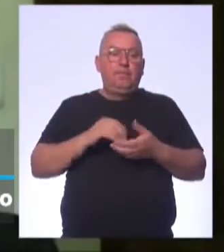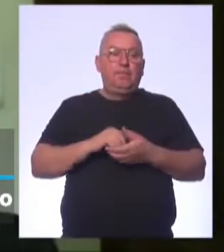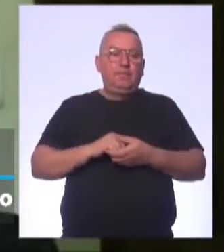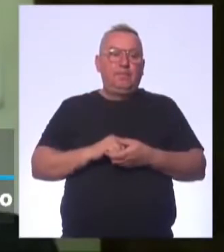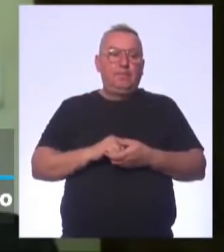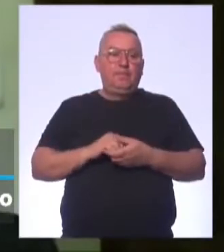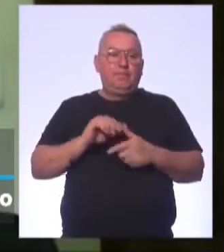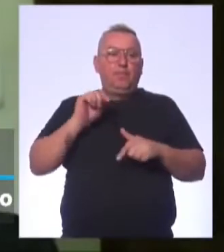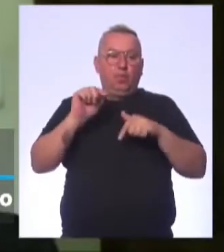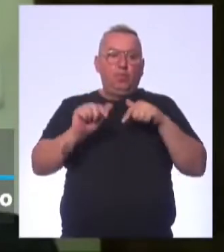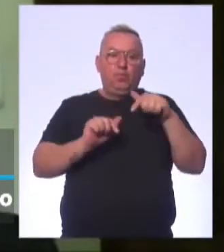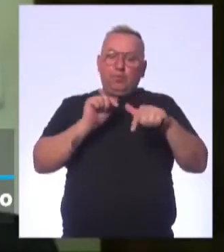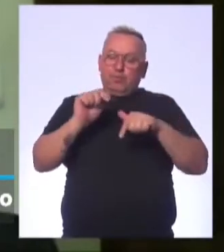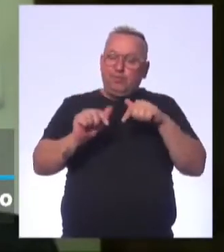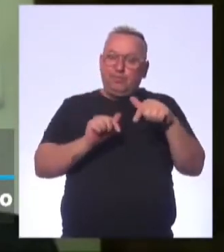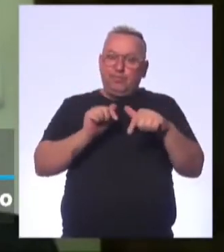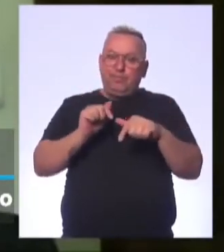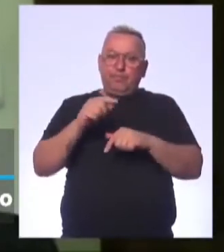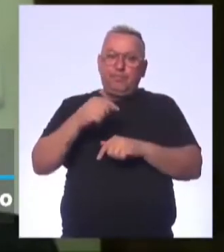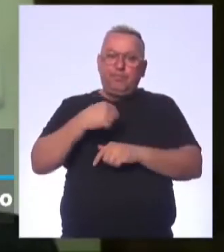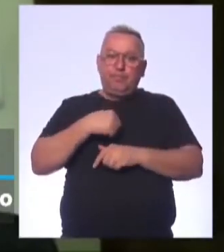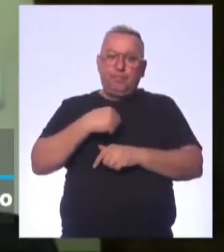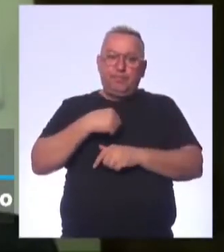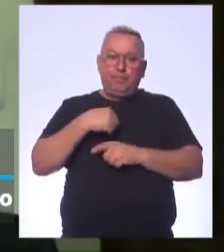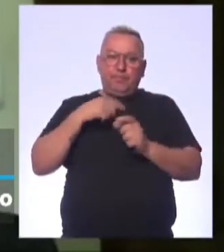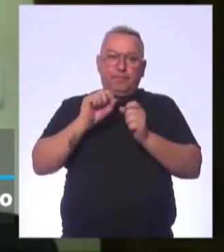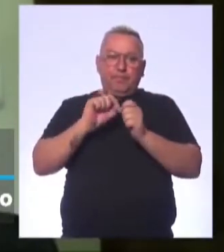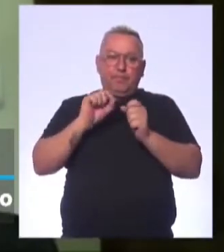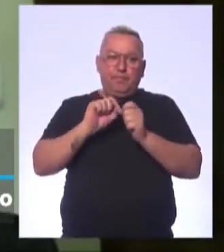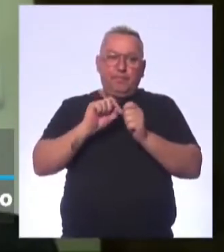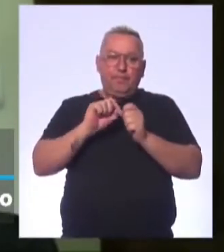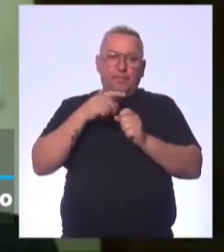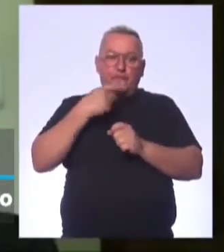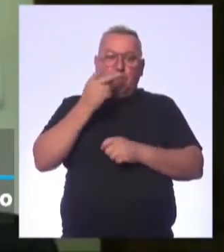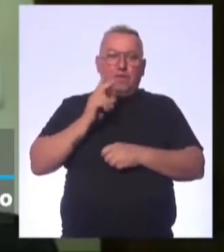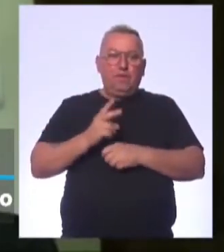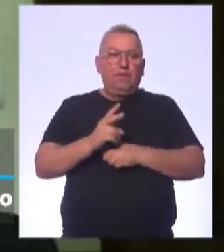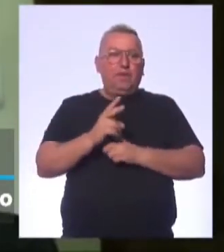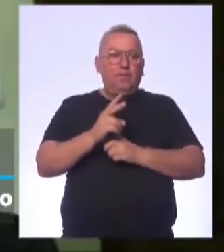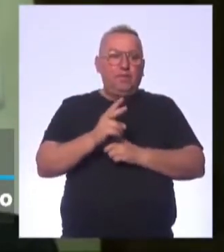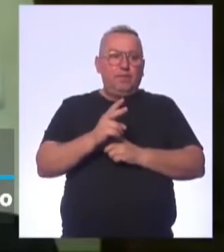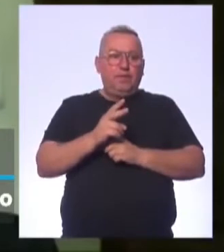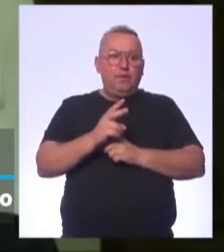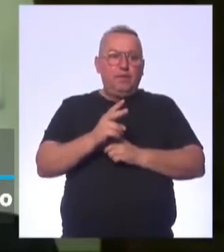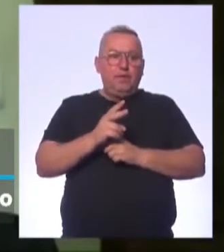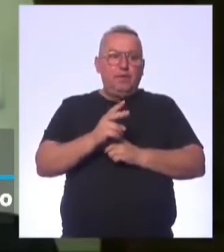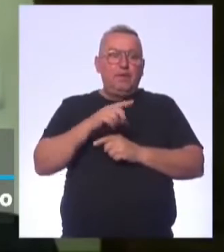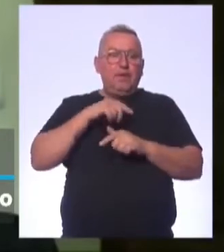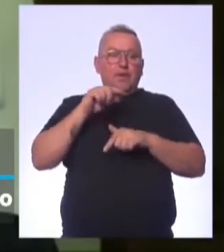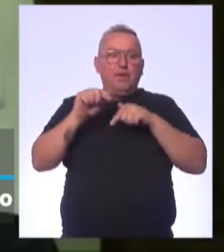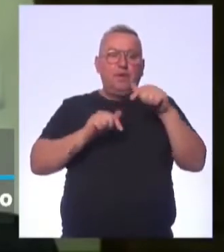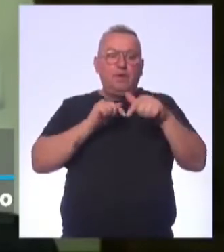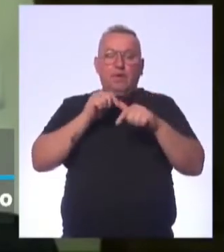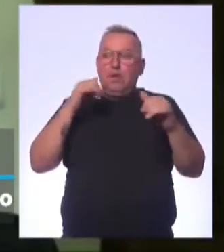o trabalho que eu faço, eu falo sempre. Eu sempre trabalhei com atletismo,